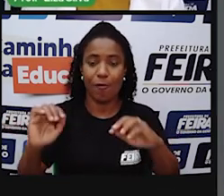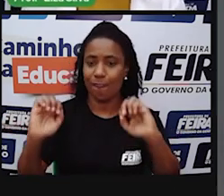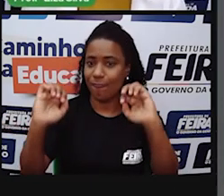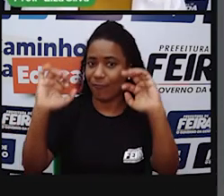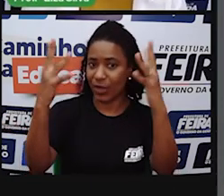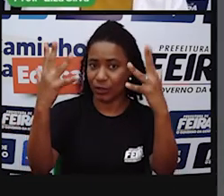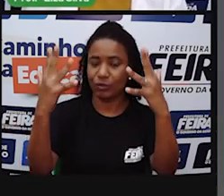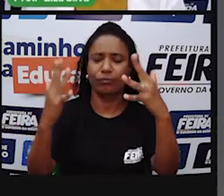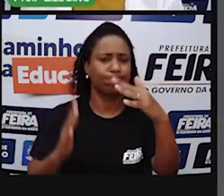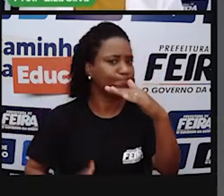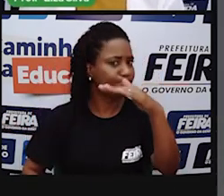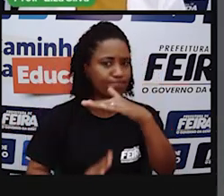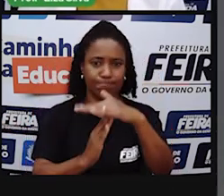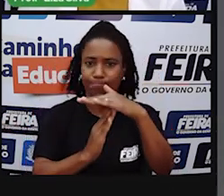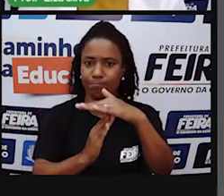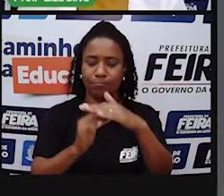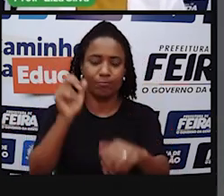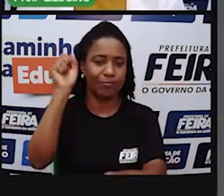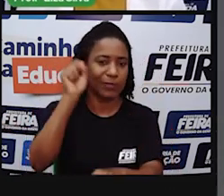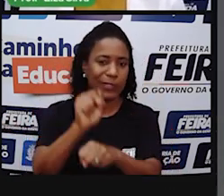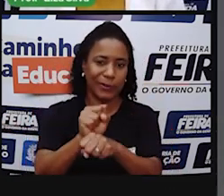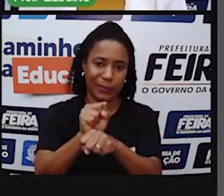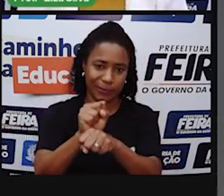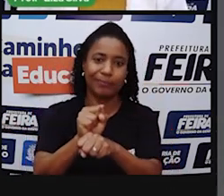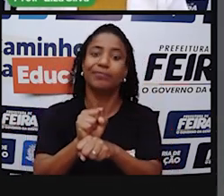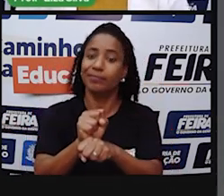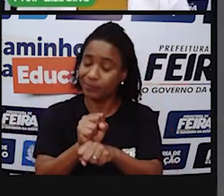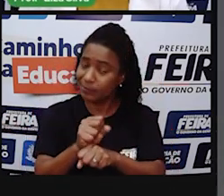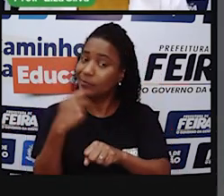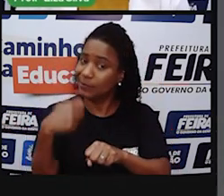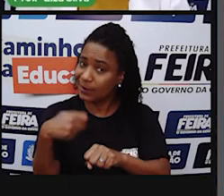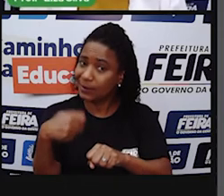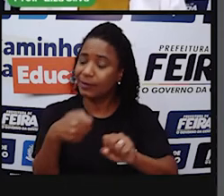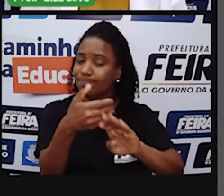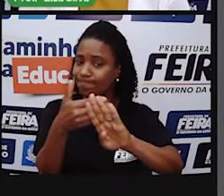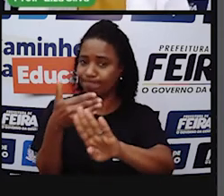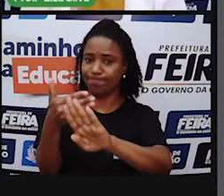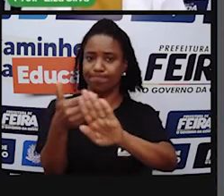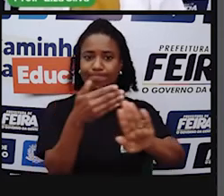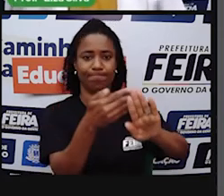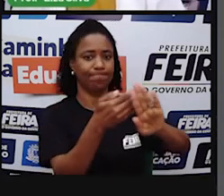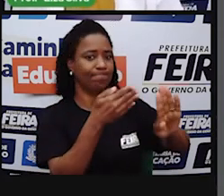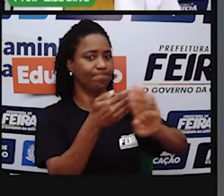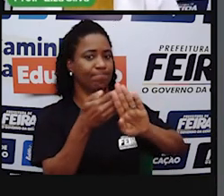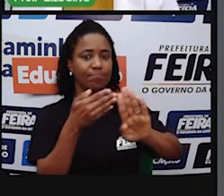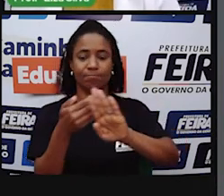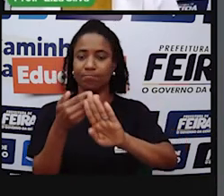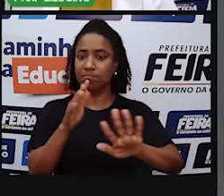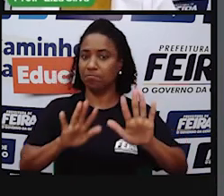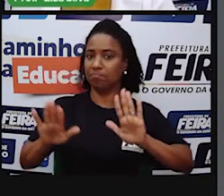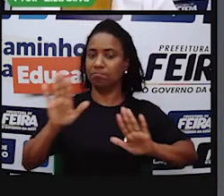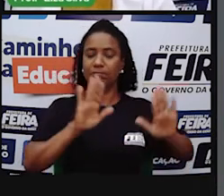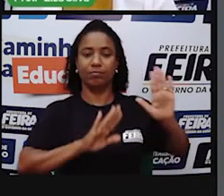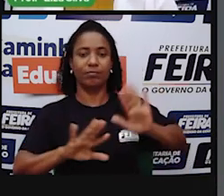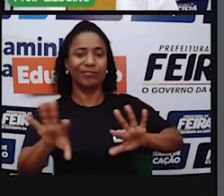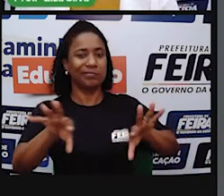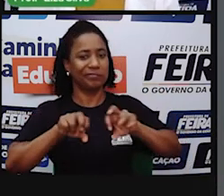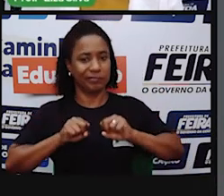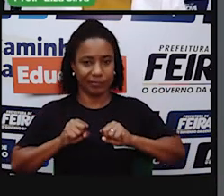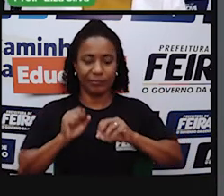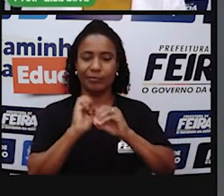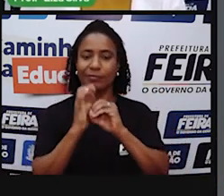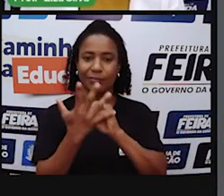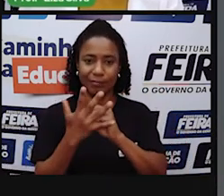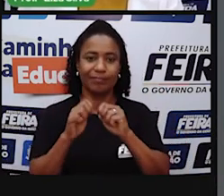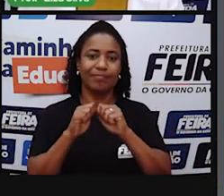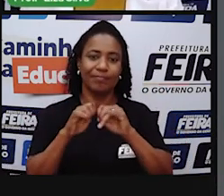suspensos Temporariamente Justamente porque A gente precisa Manter Um distanciamento Social Para